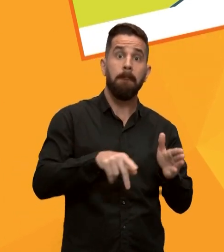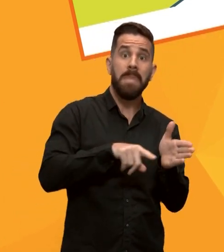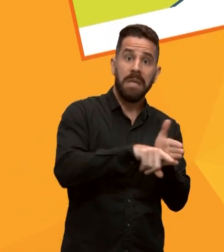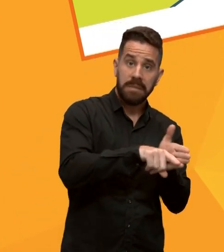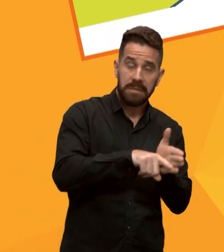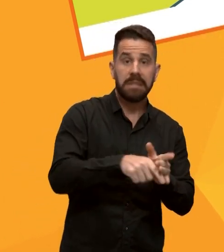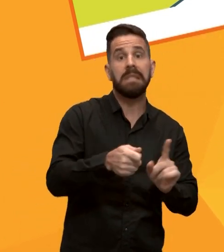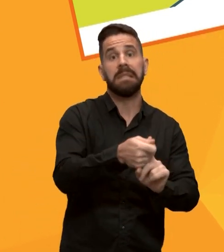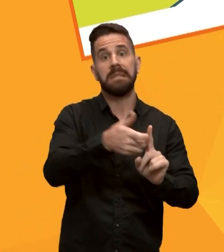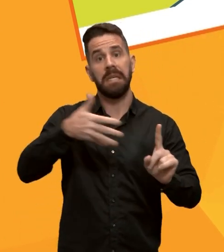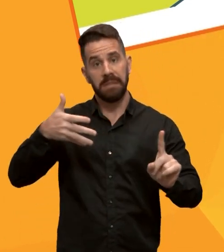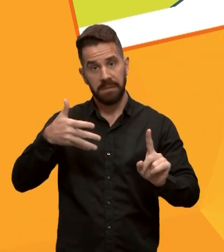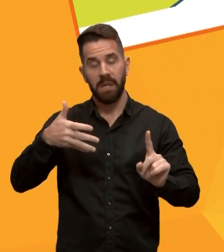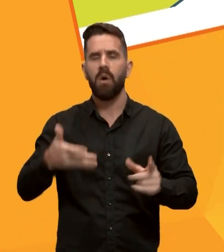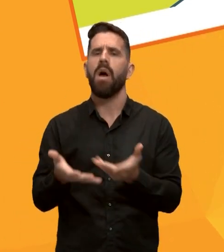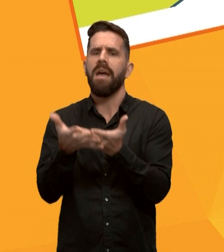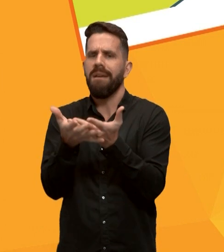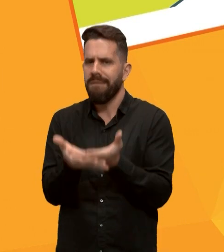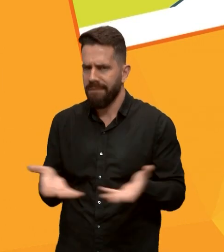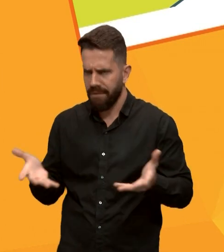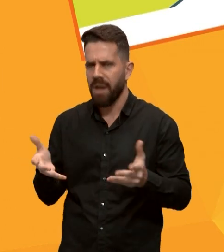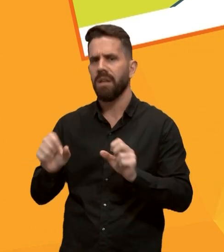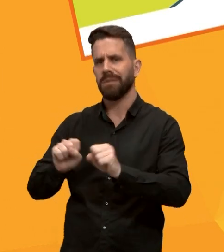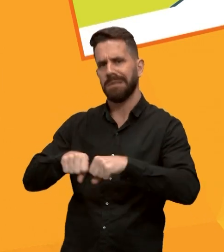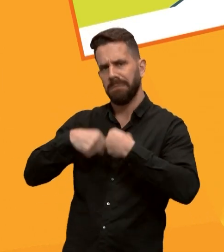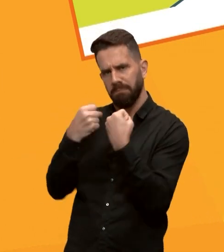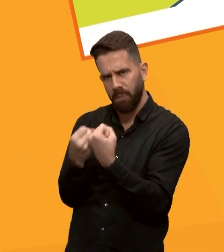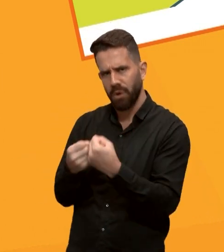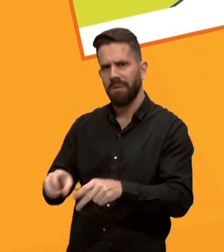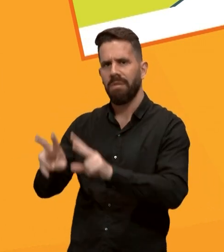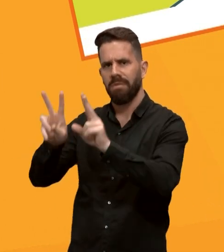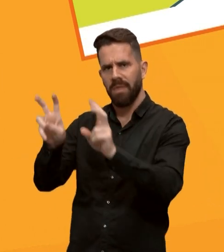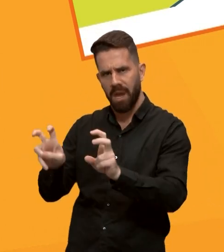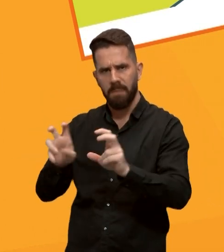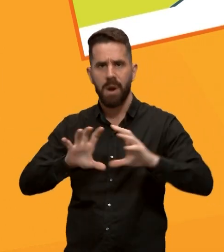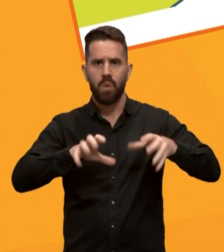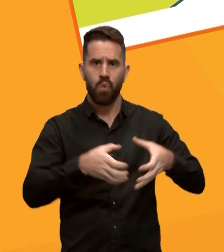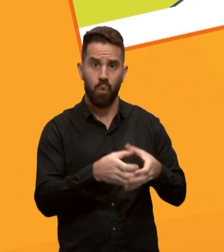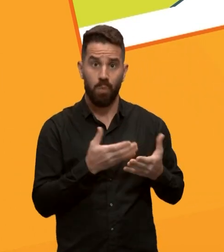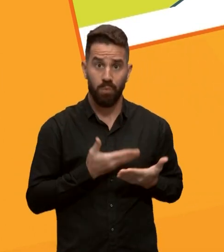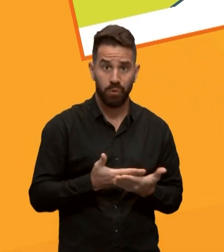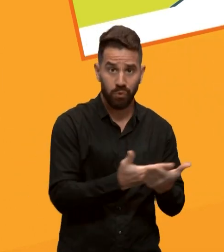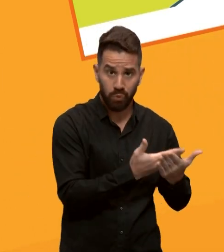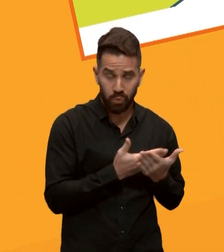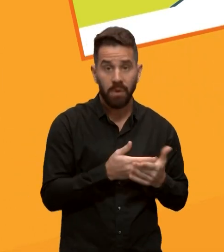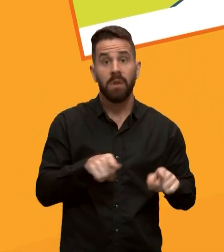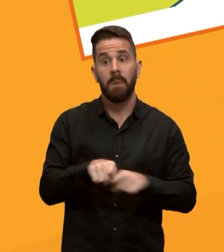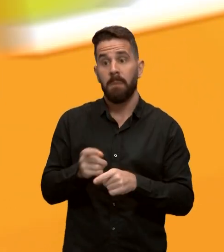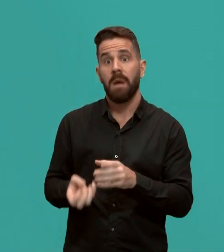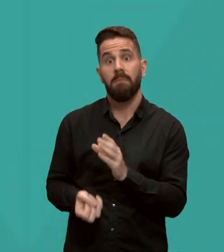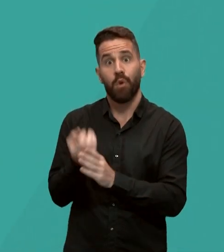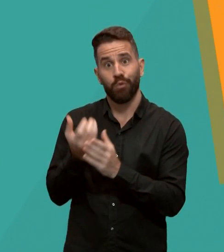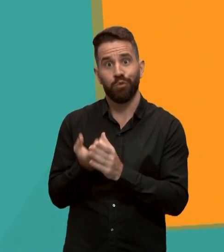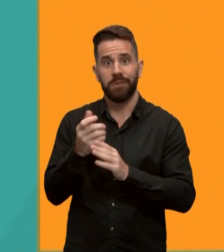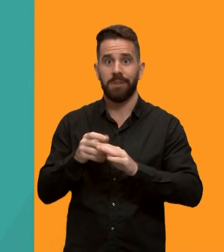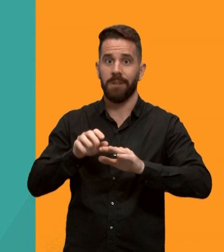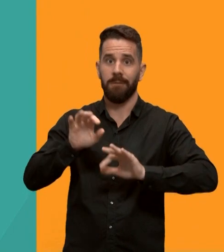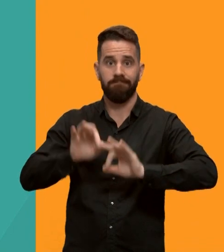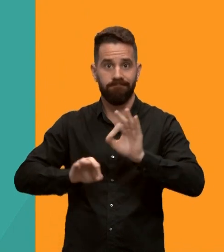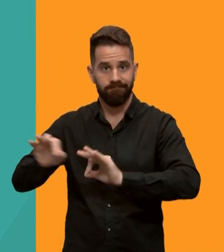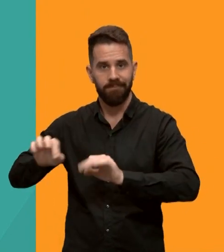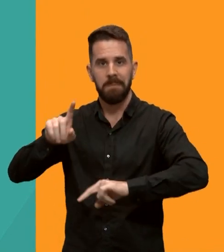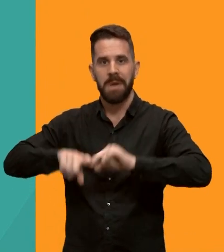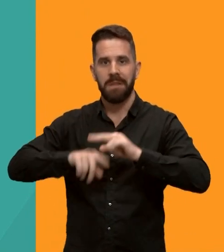como simpósios temáticos, grupos de estudos e produção de material didático. O